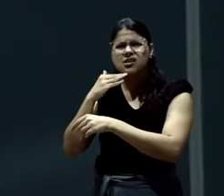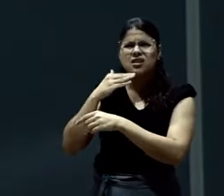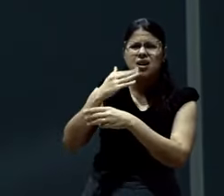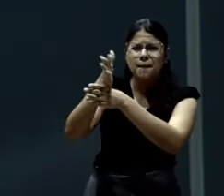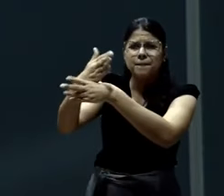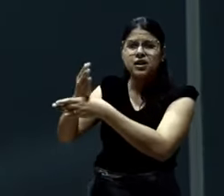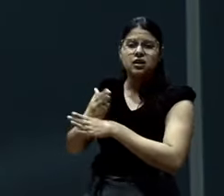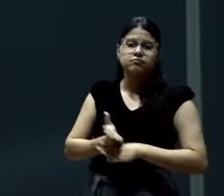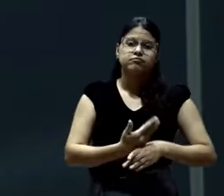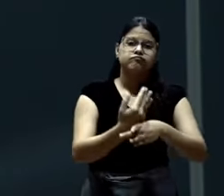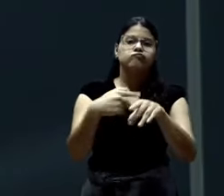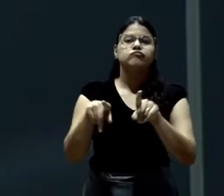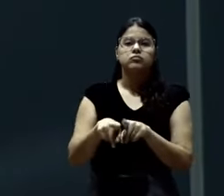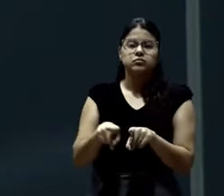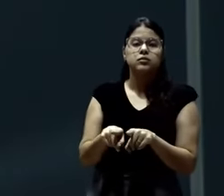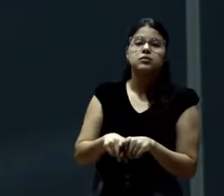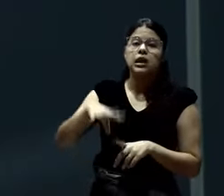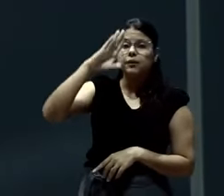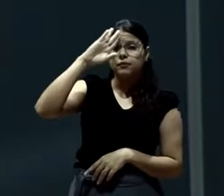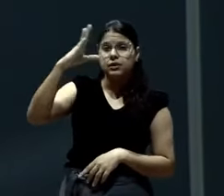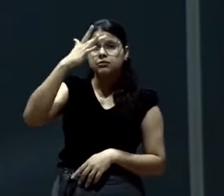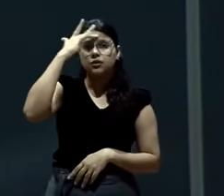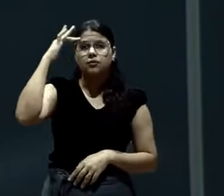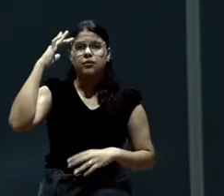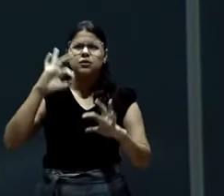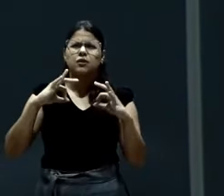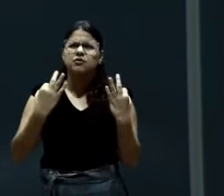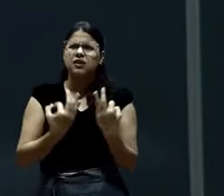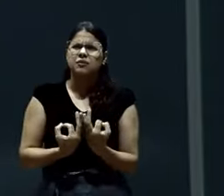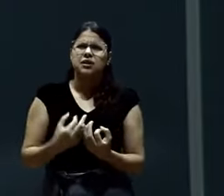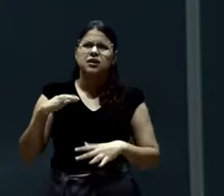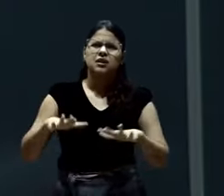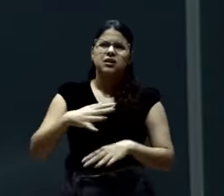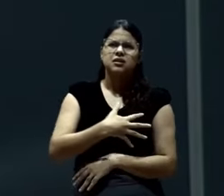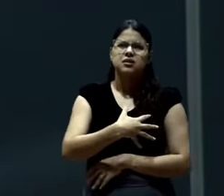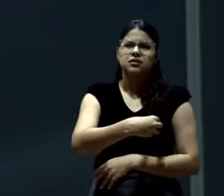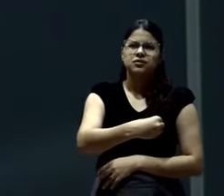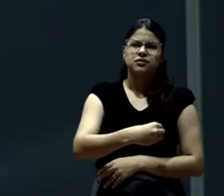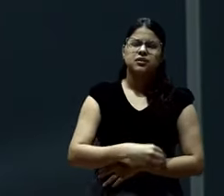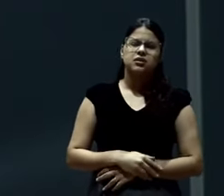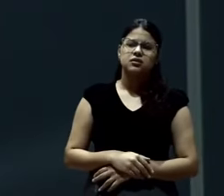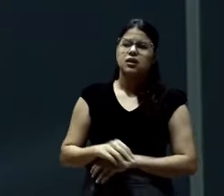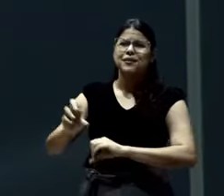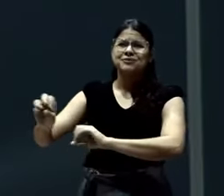família, dos nossos filhos, vamos ser mais objetivos.